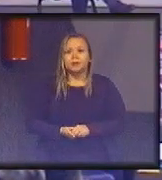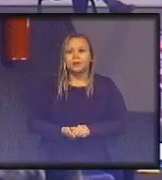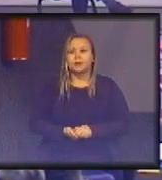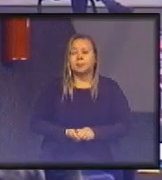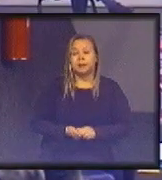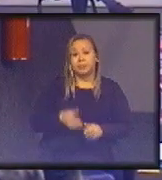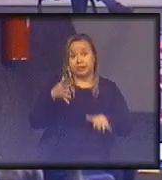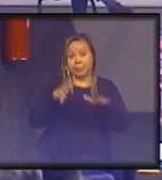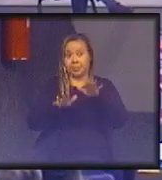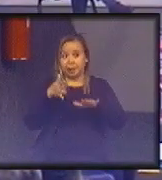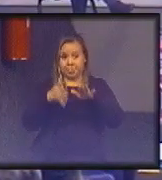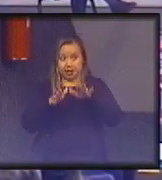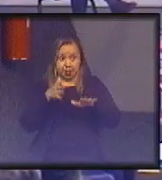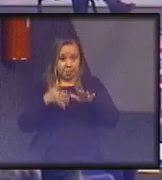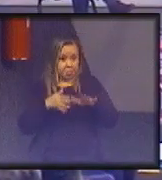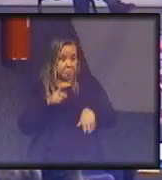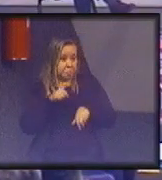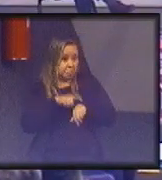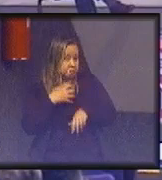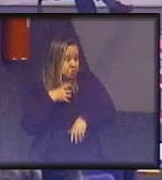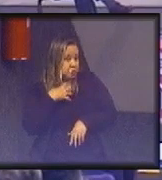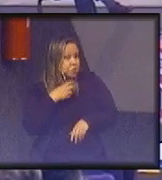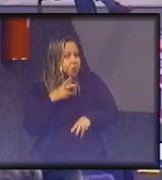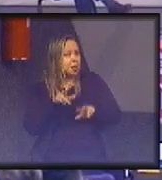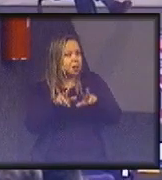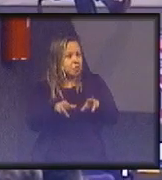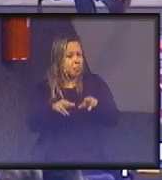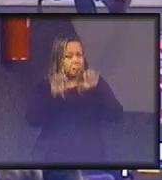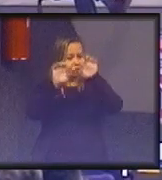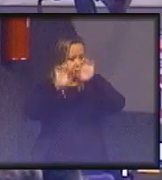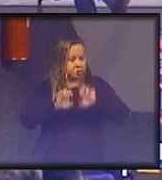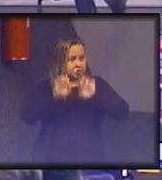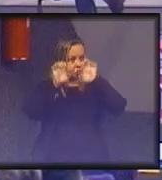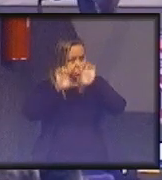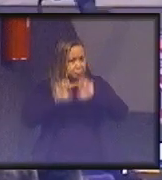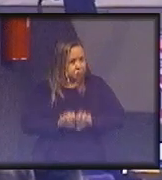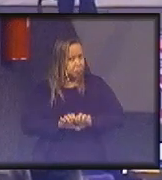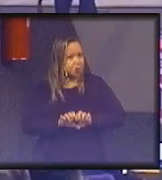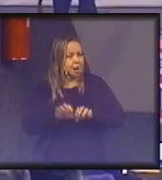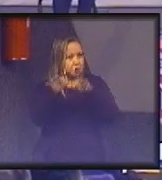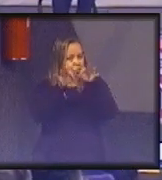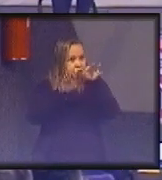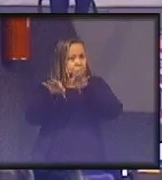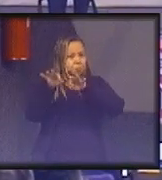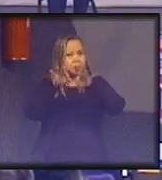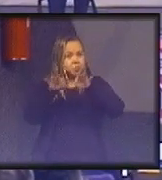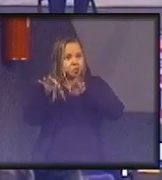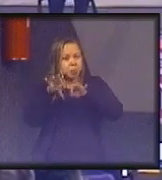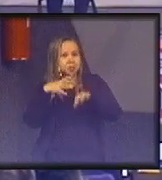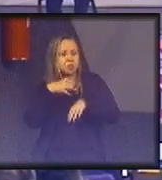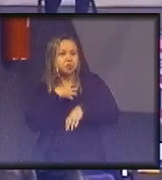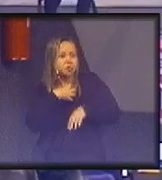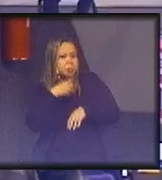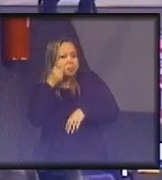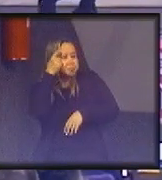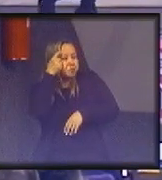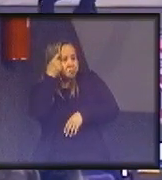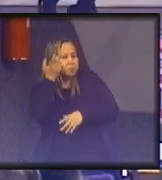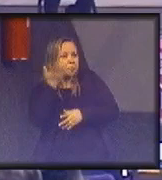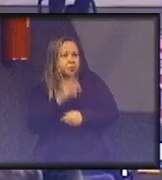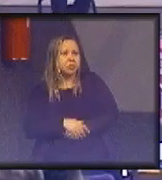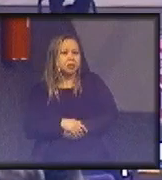Depende da maneira como for estruturado o plano. Da maneira como ele foi pensado,